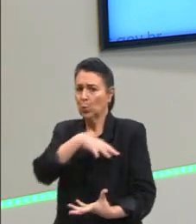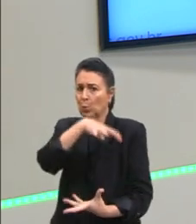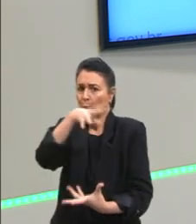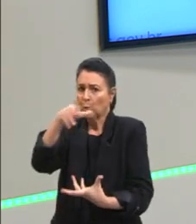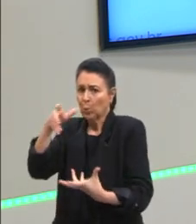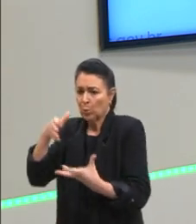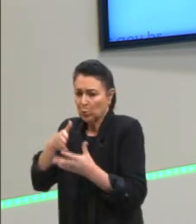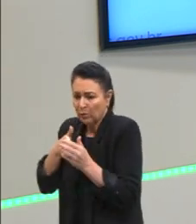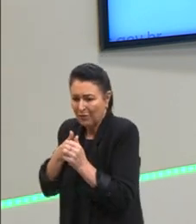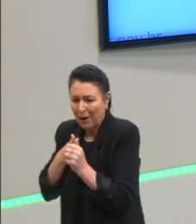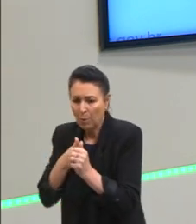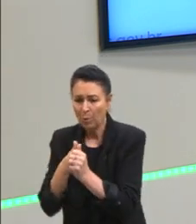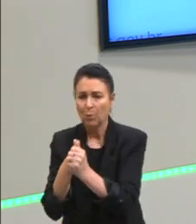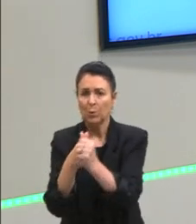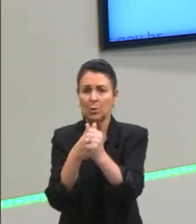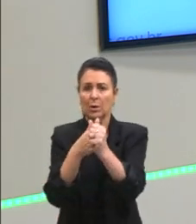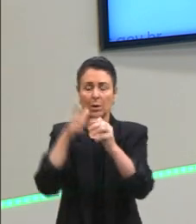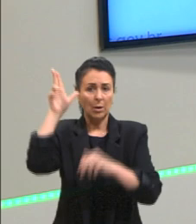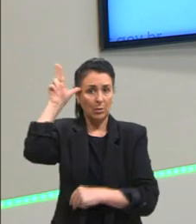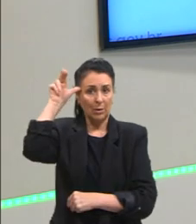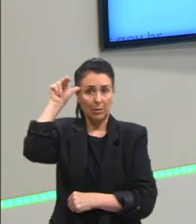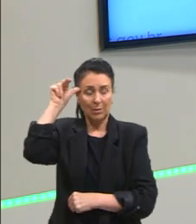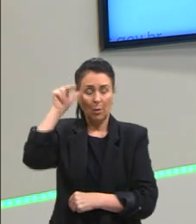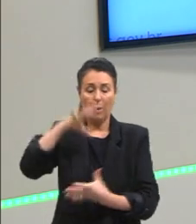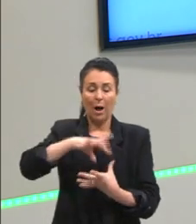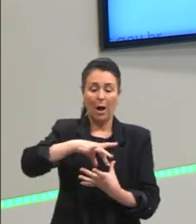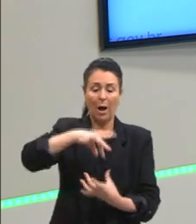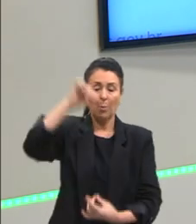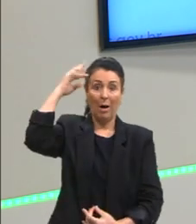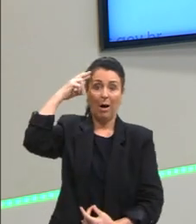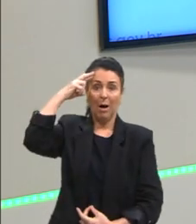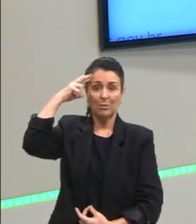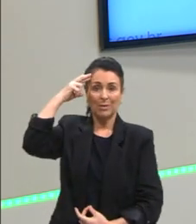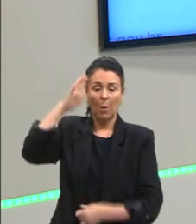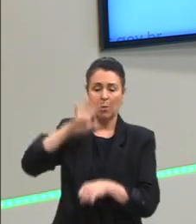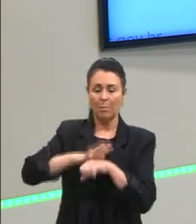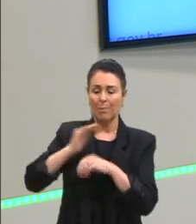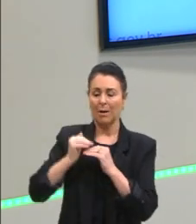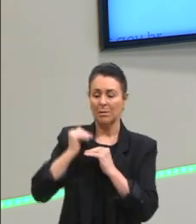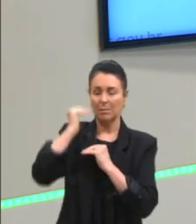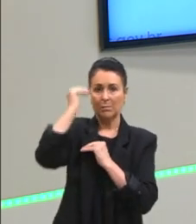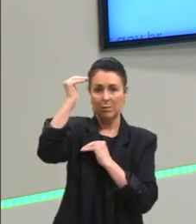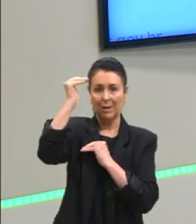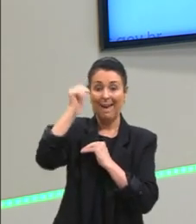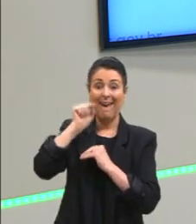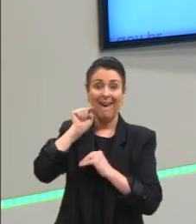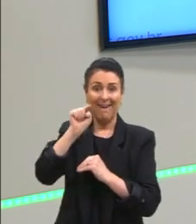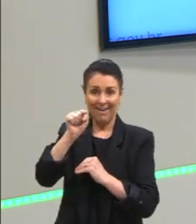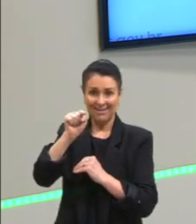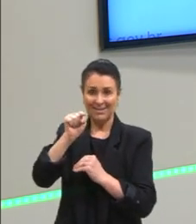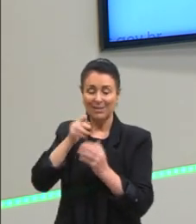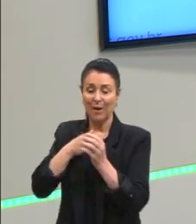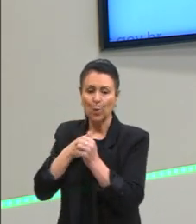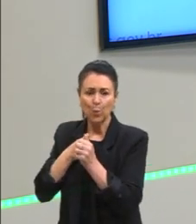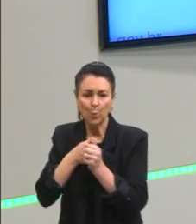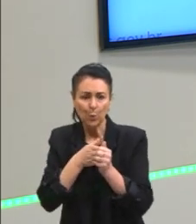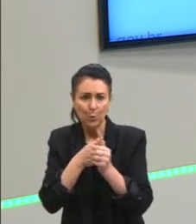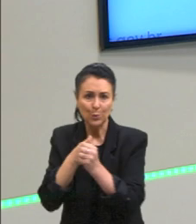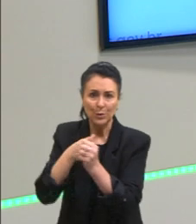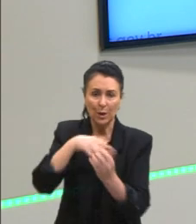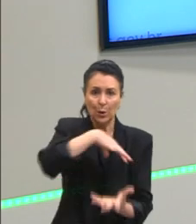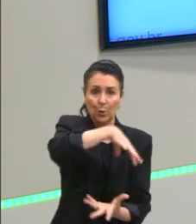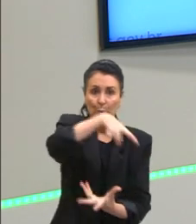alma racional seria a mais evoluída e era essa alma que deveria conduzir o mundo. Por isso que ele vai falar nos reis